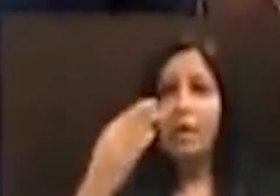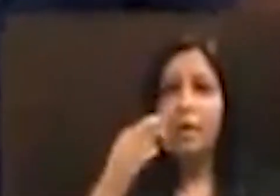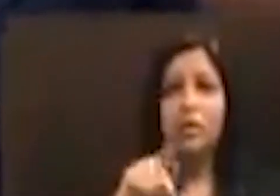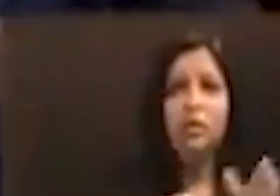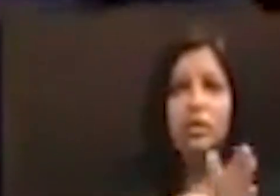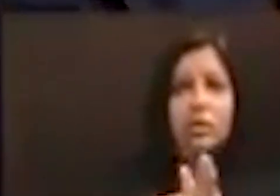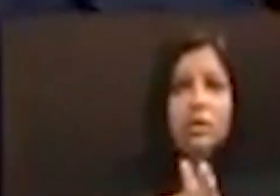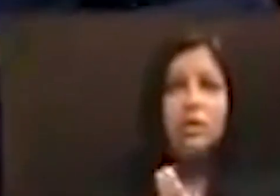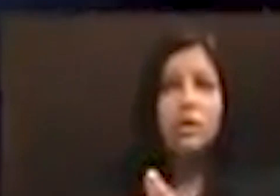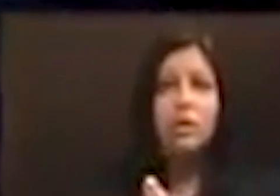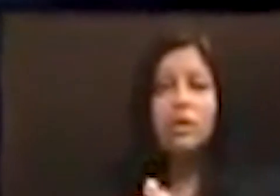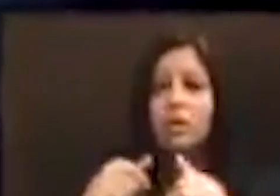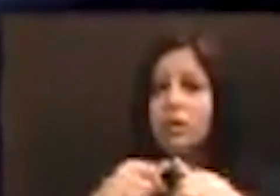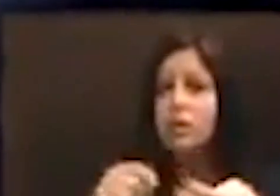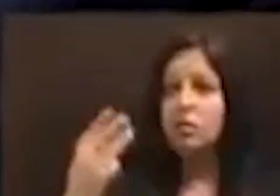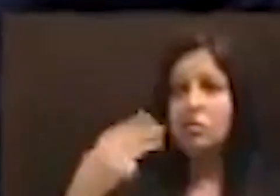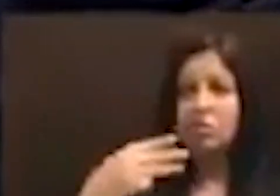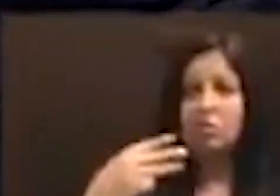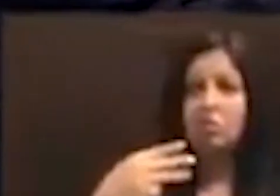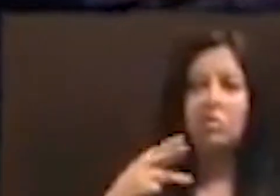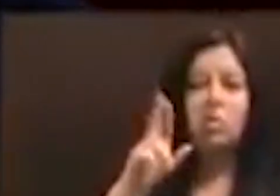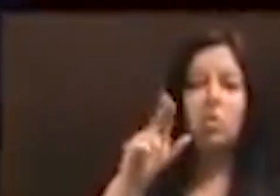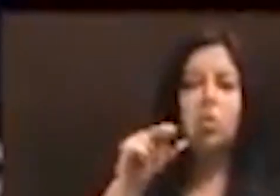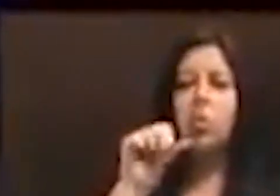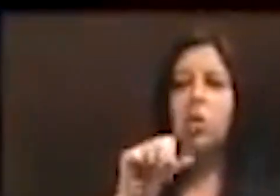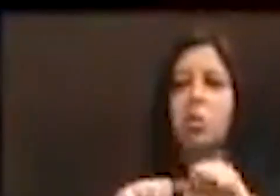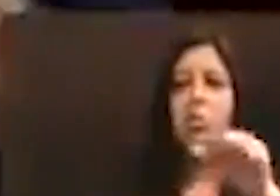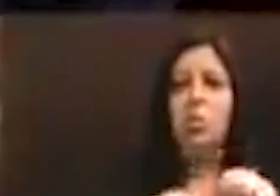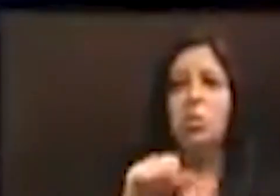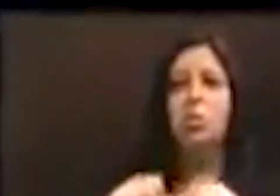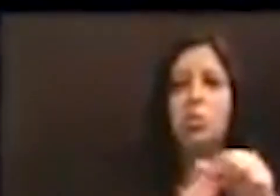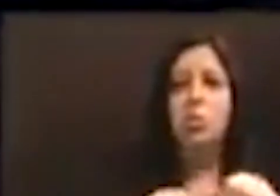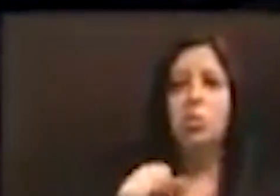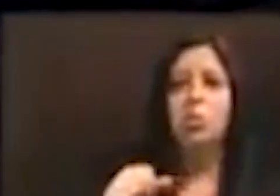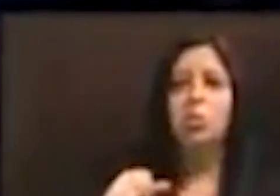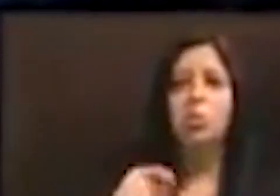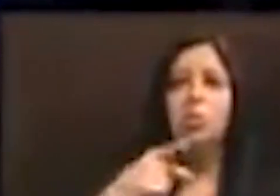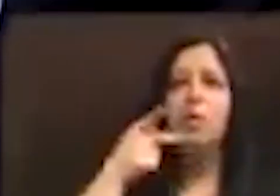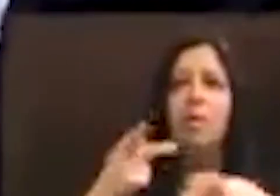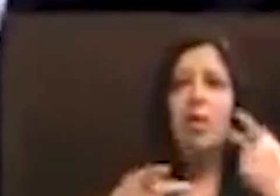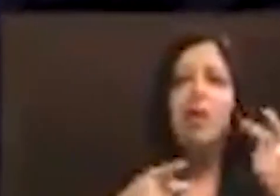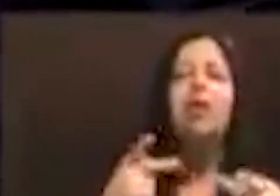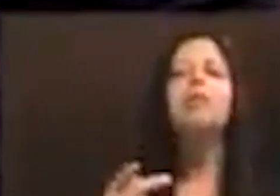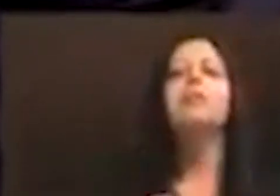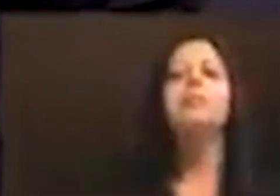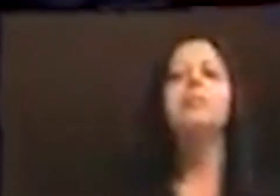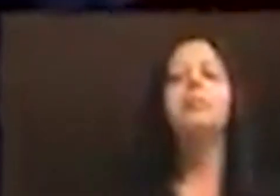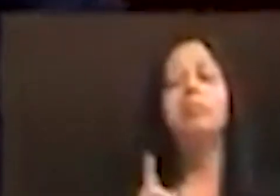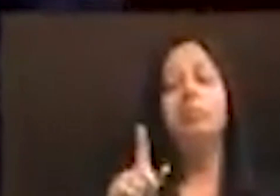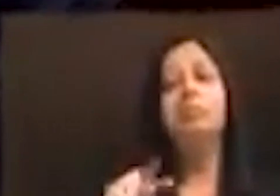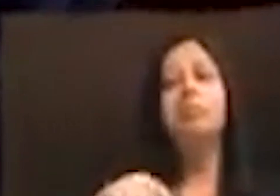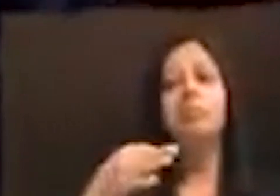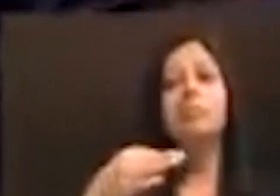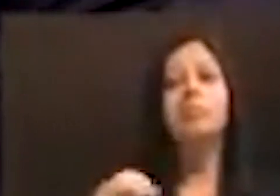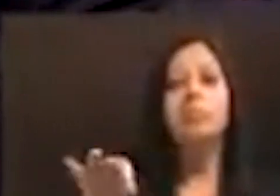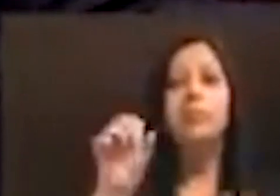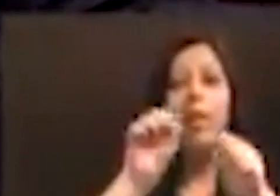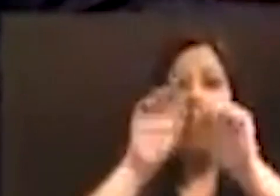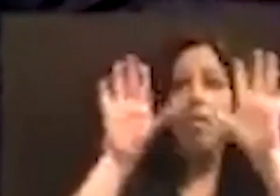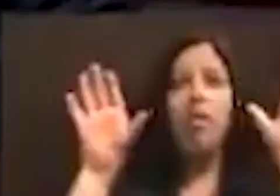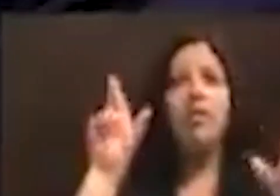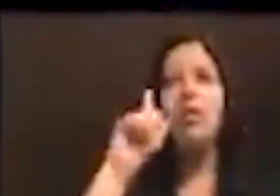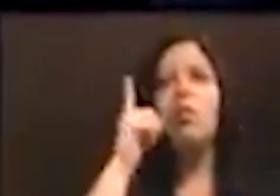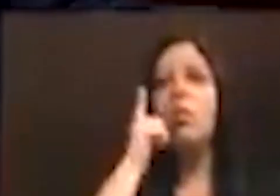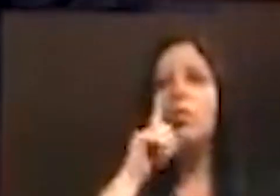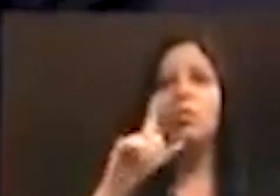ou estando em terceiro, nunca mudou o seu discurso. Portanto, esta é razão clara que não concebe nos